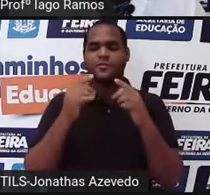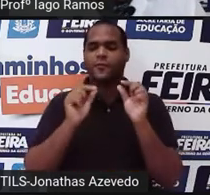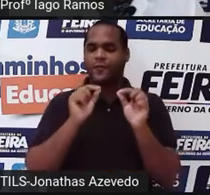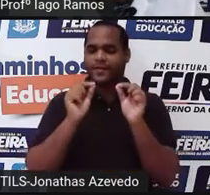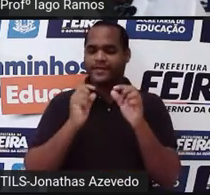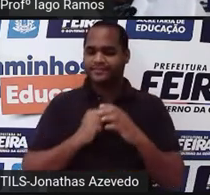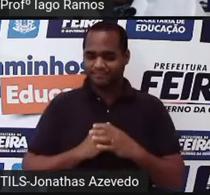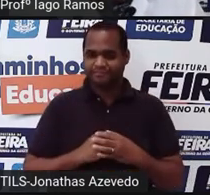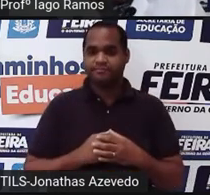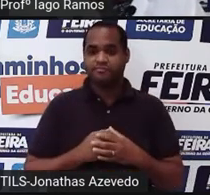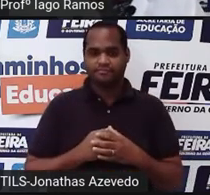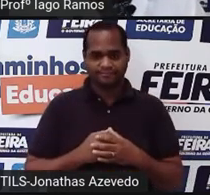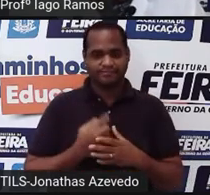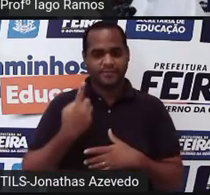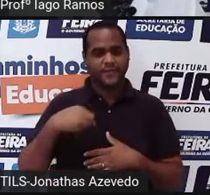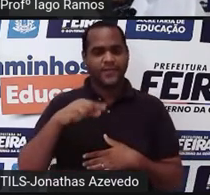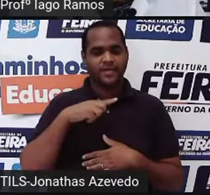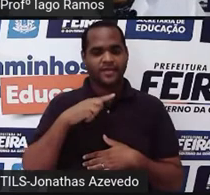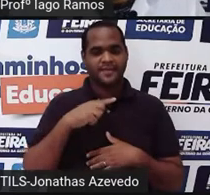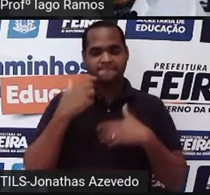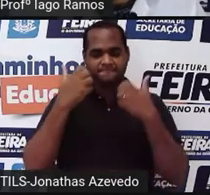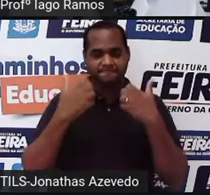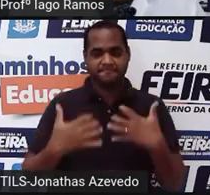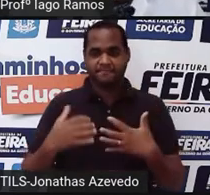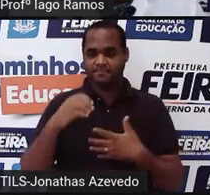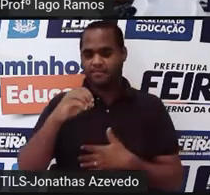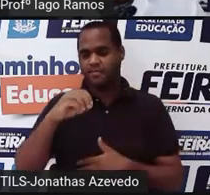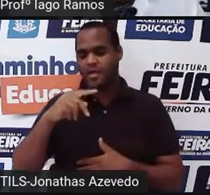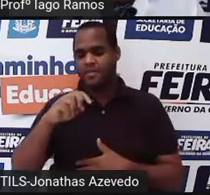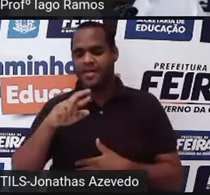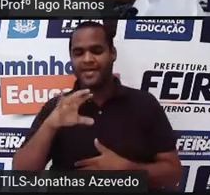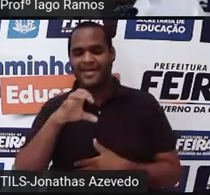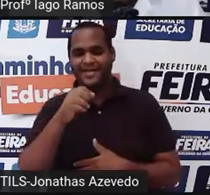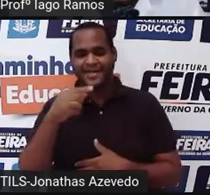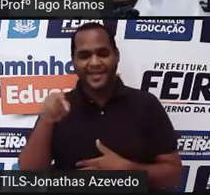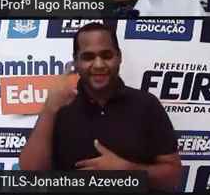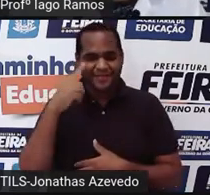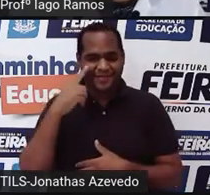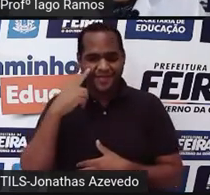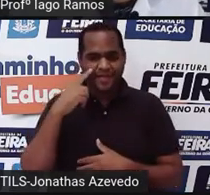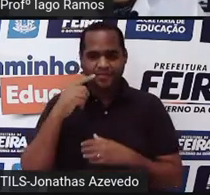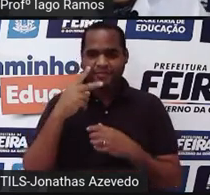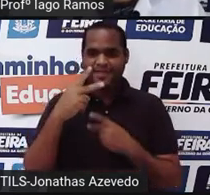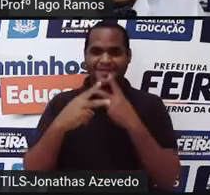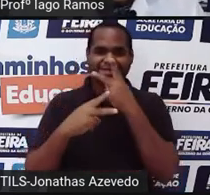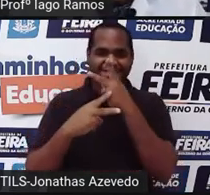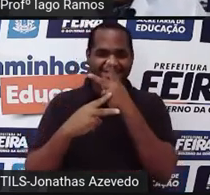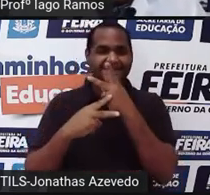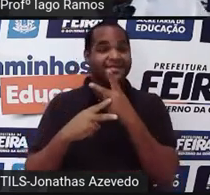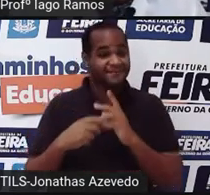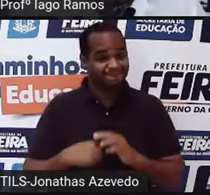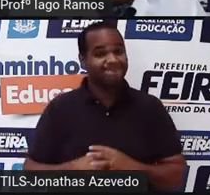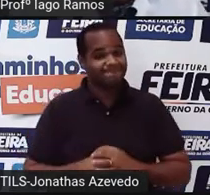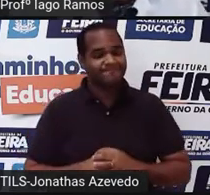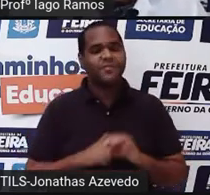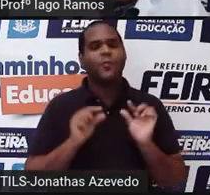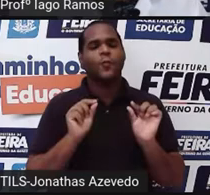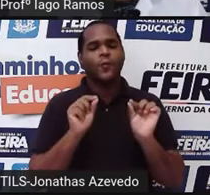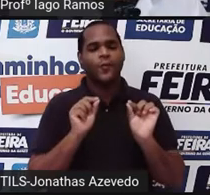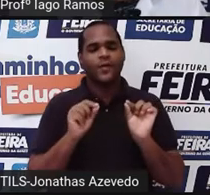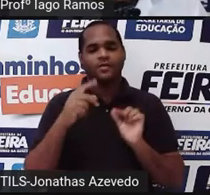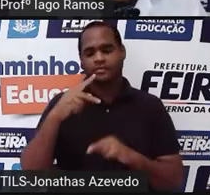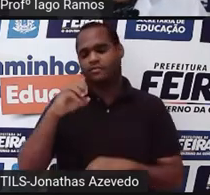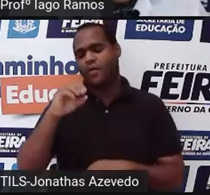Nós estamos falando de uma operação chamada de potenciação, tá? E o que é uma